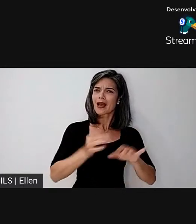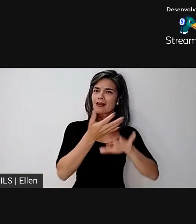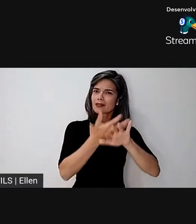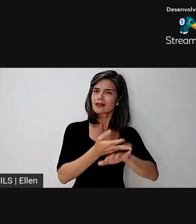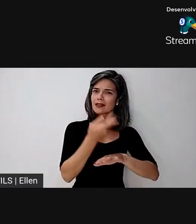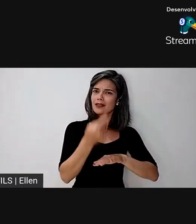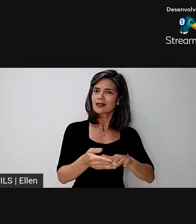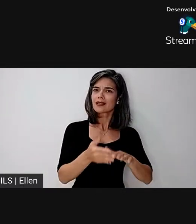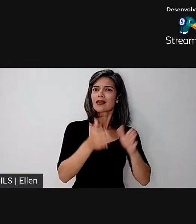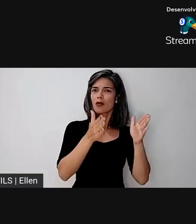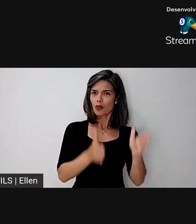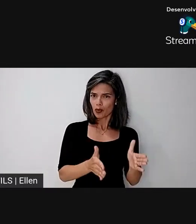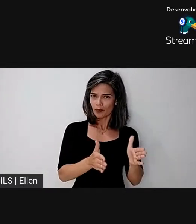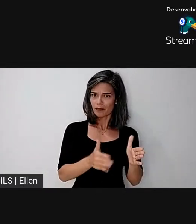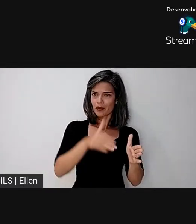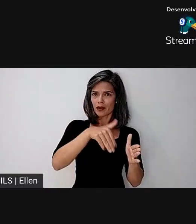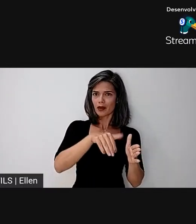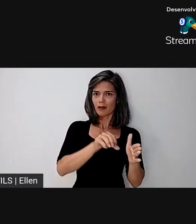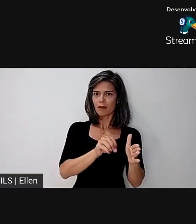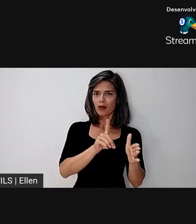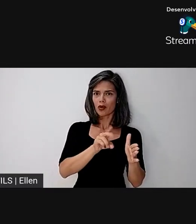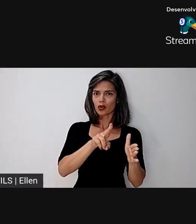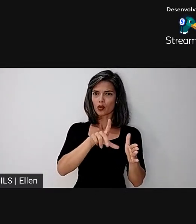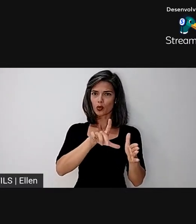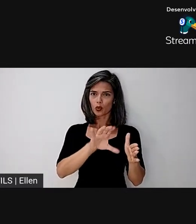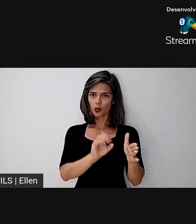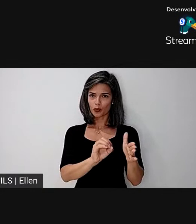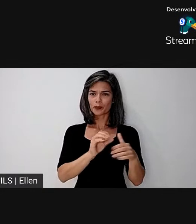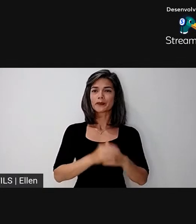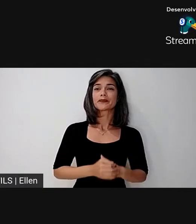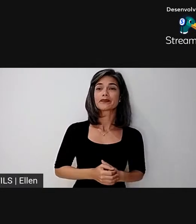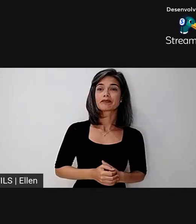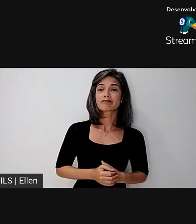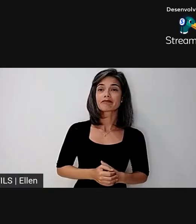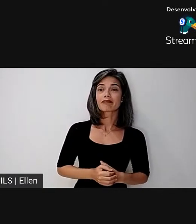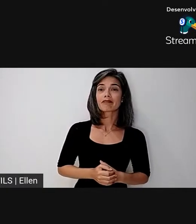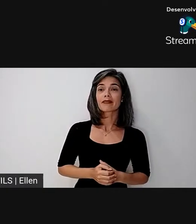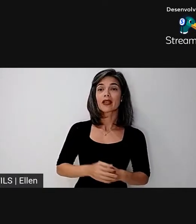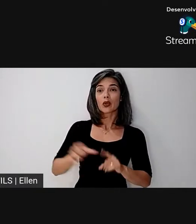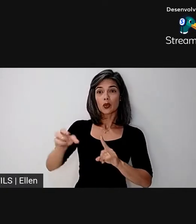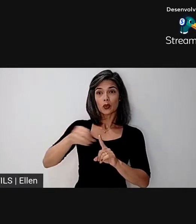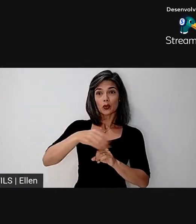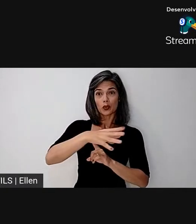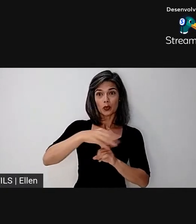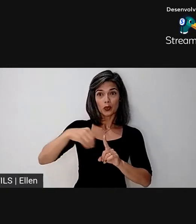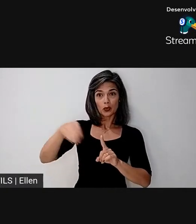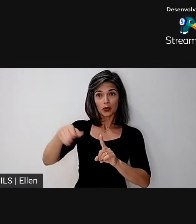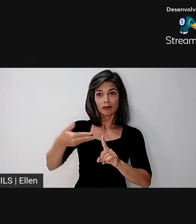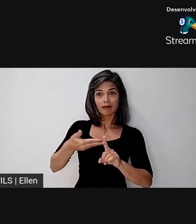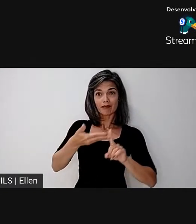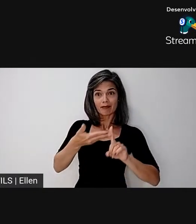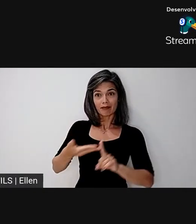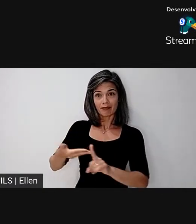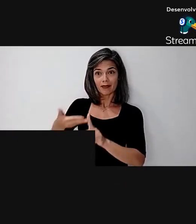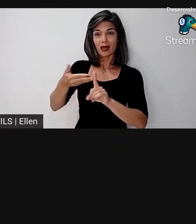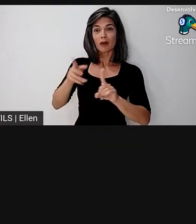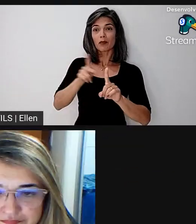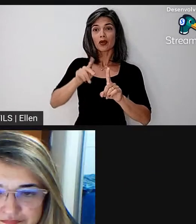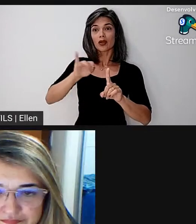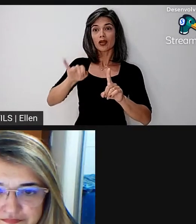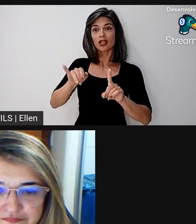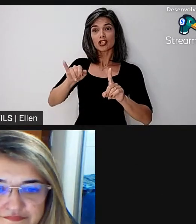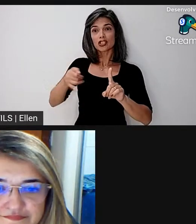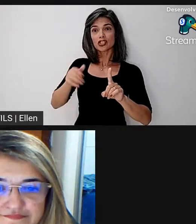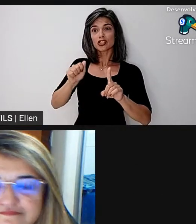módulo. E, então, para fazer a mediação deste momento, nós queremos convidar a professora Janaína Antunes,